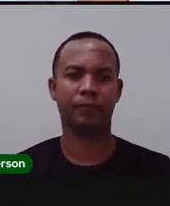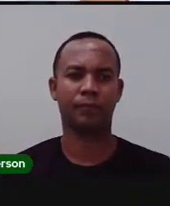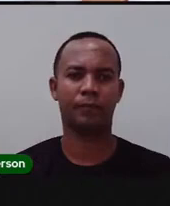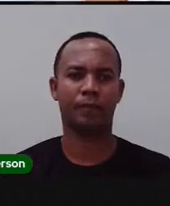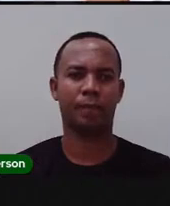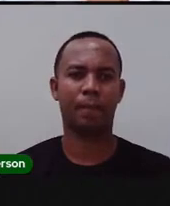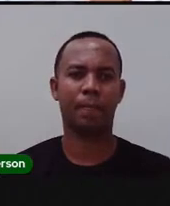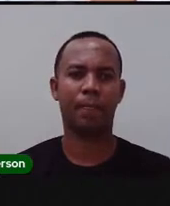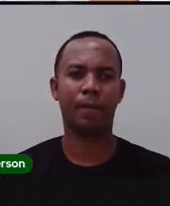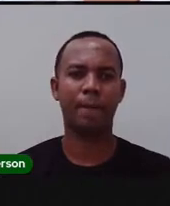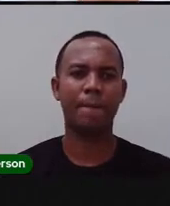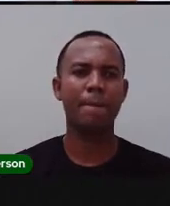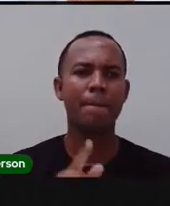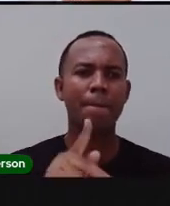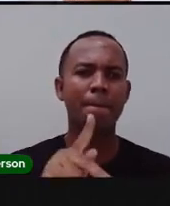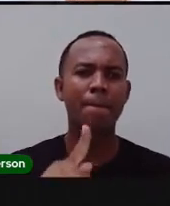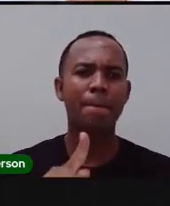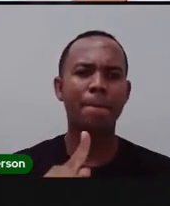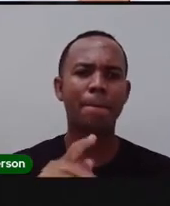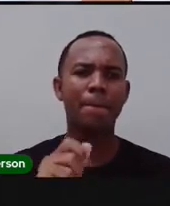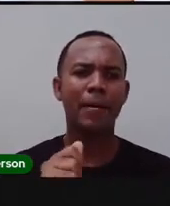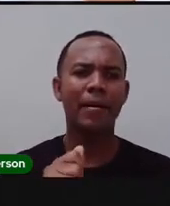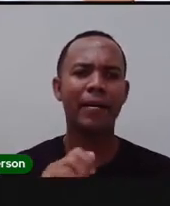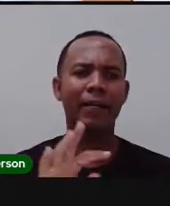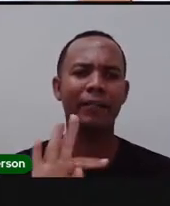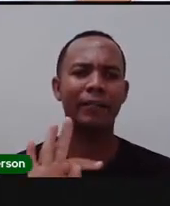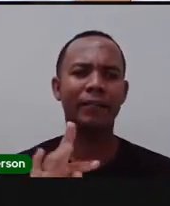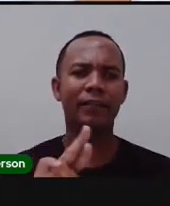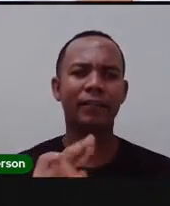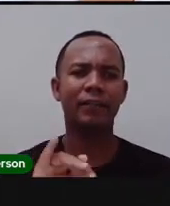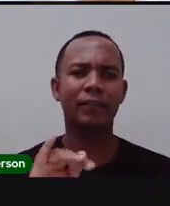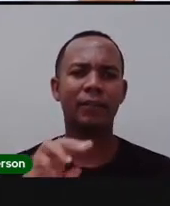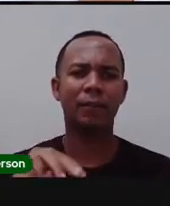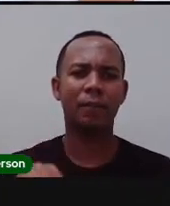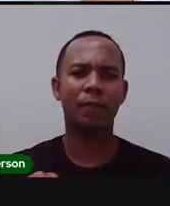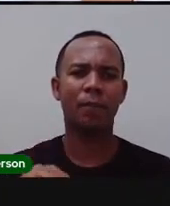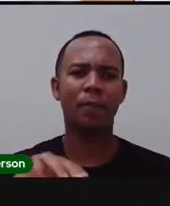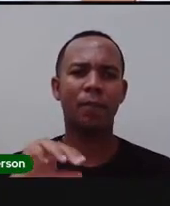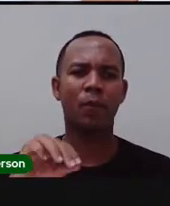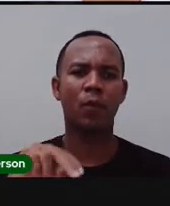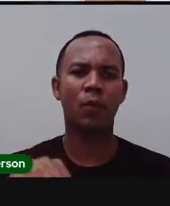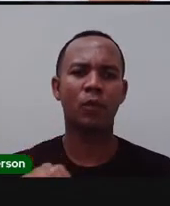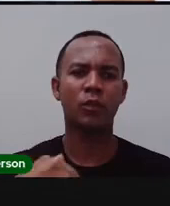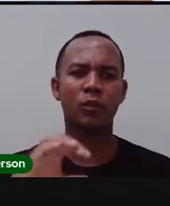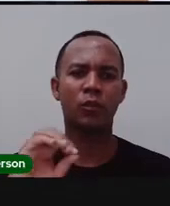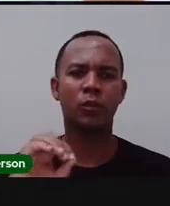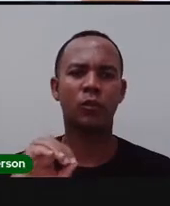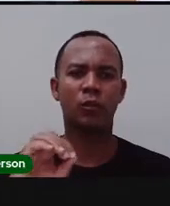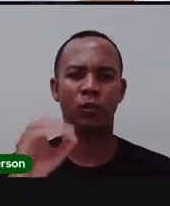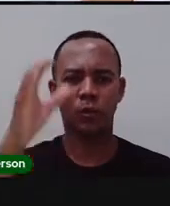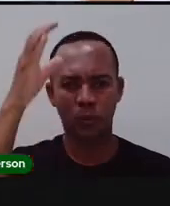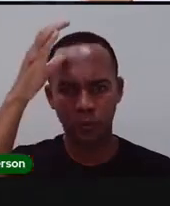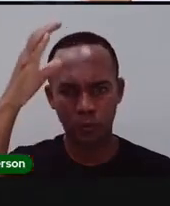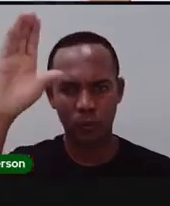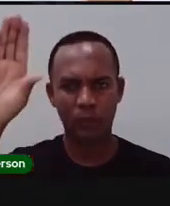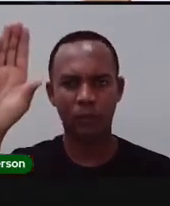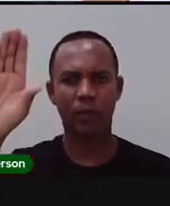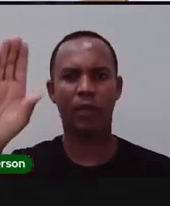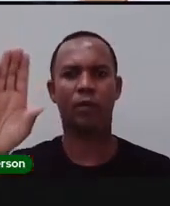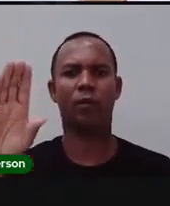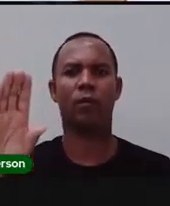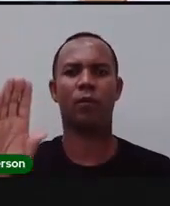Vamos lá. Primeiro, a gente precisa saber o que é o patrimônio material e imaterial. Quando a gente fala de